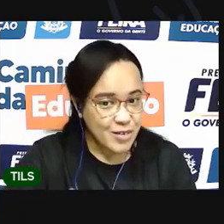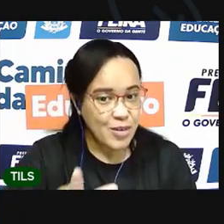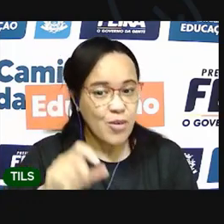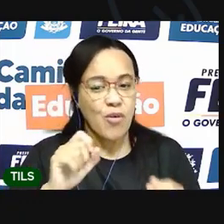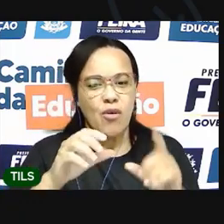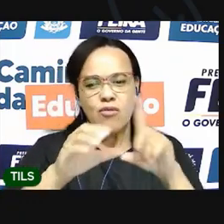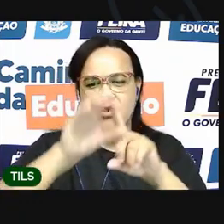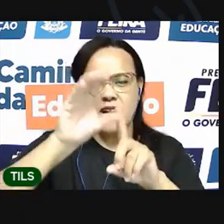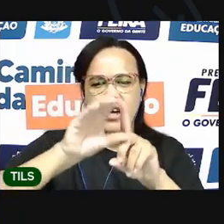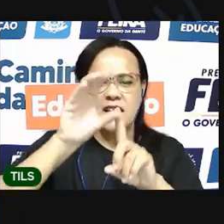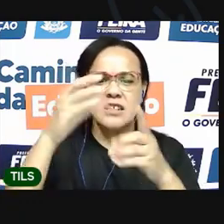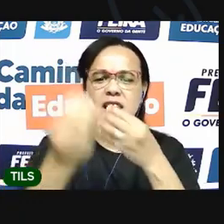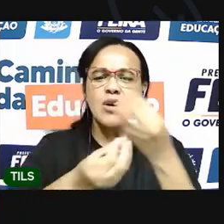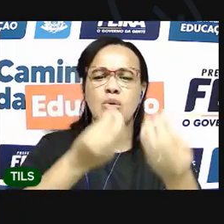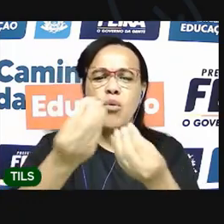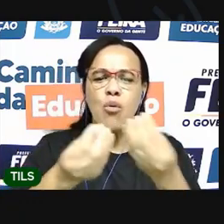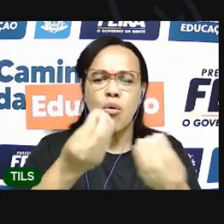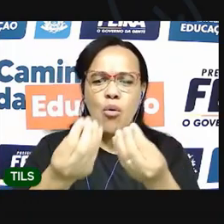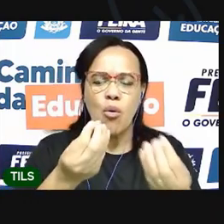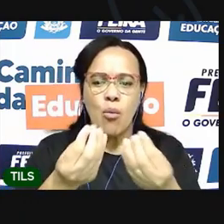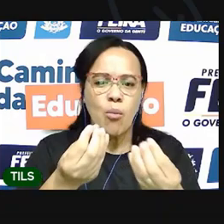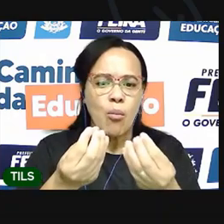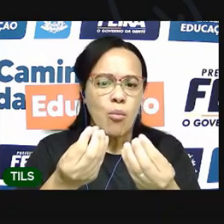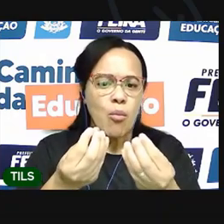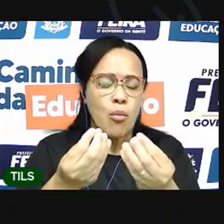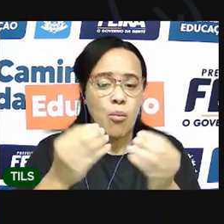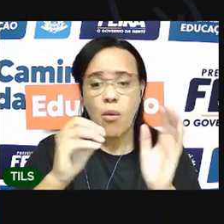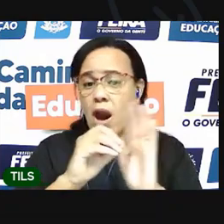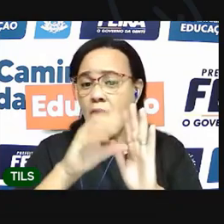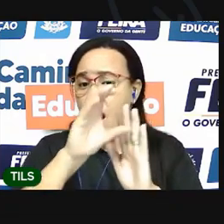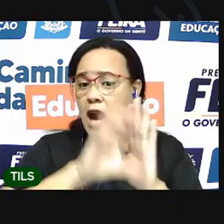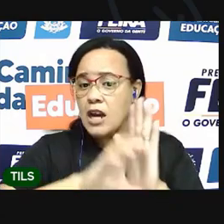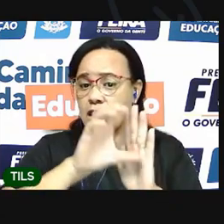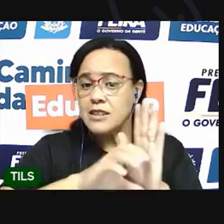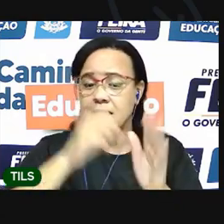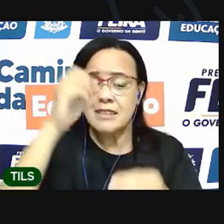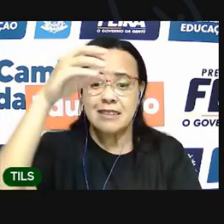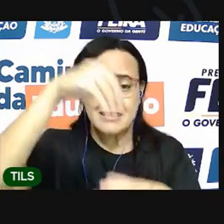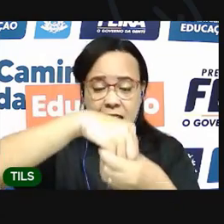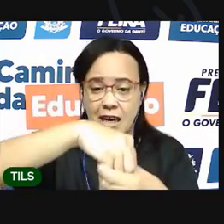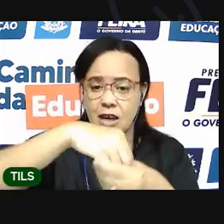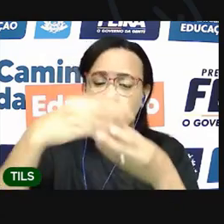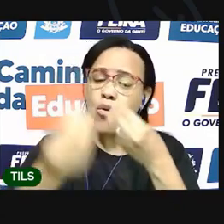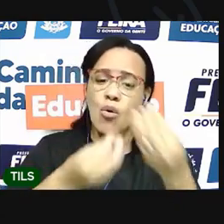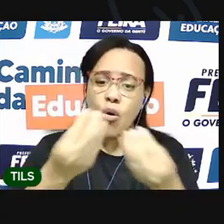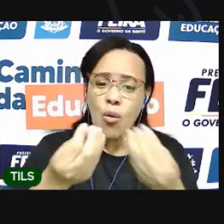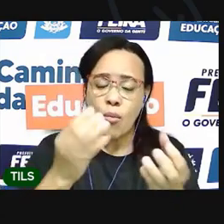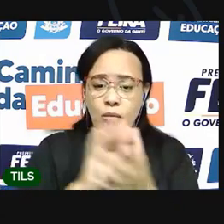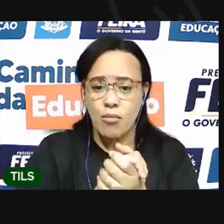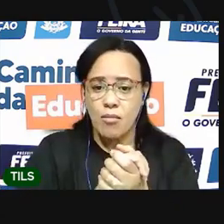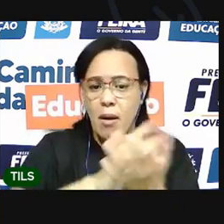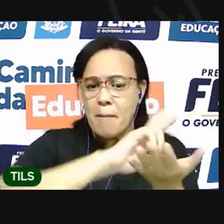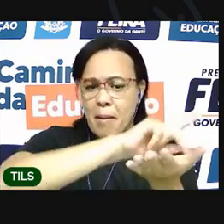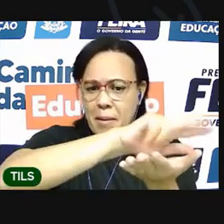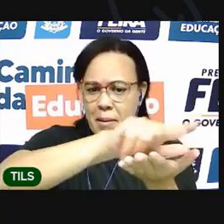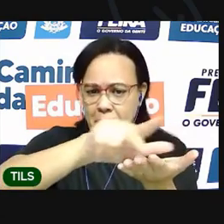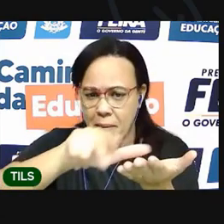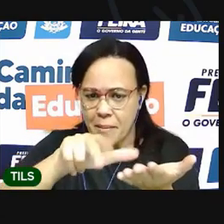função desse calendário, como é que ele está estruturado. E vai ver os tipos de calendário,